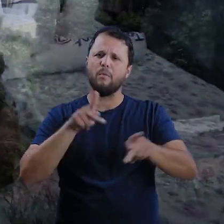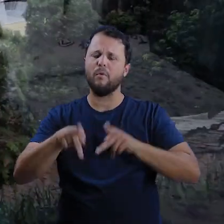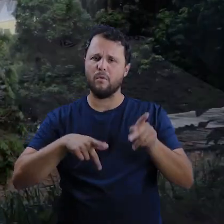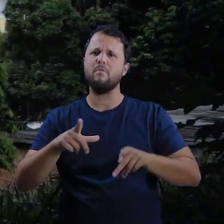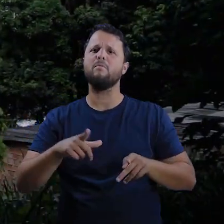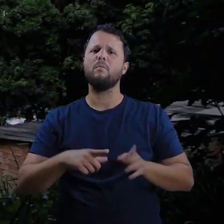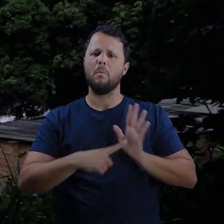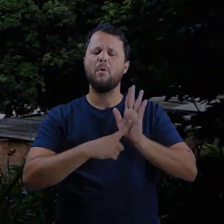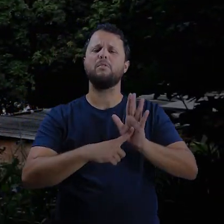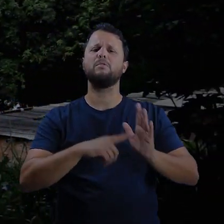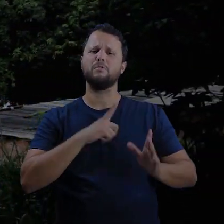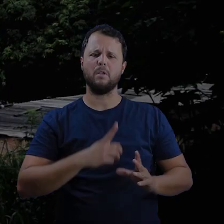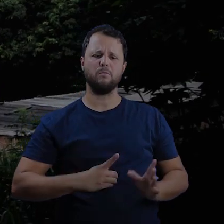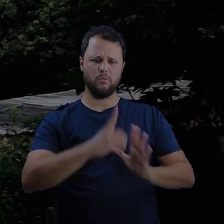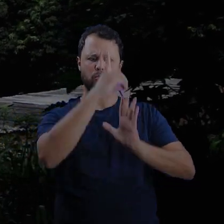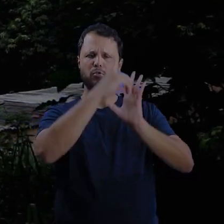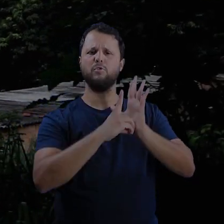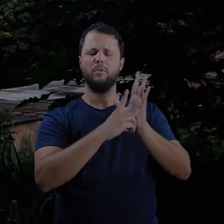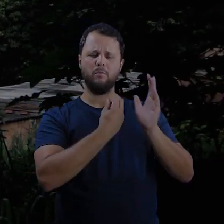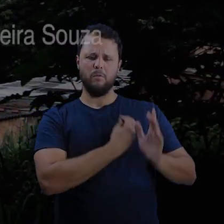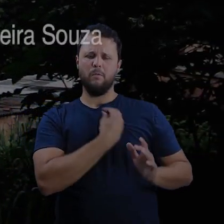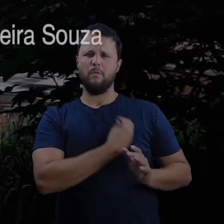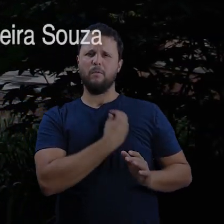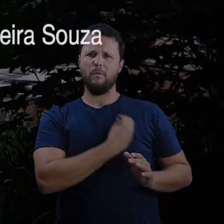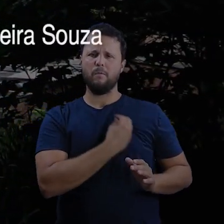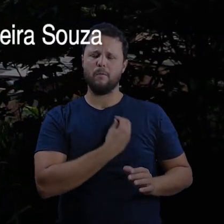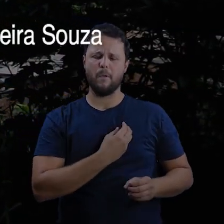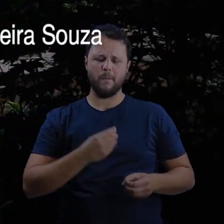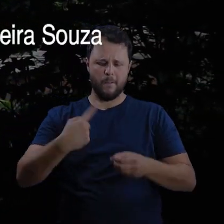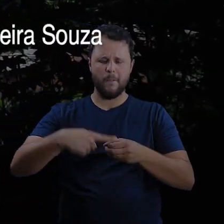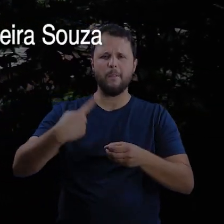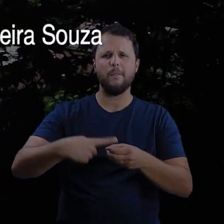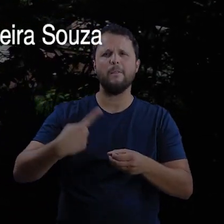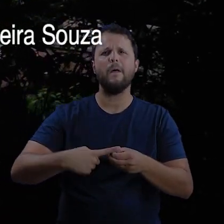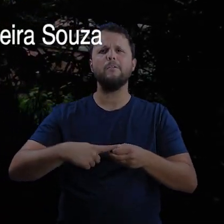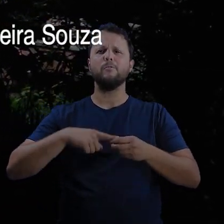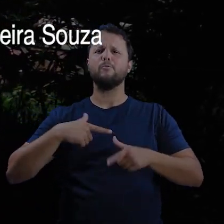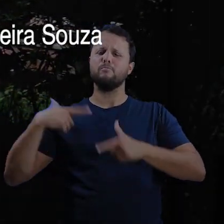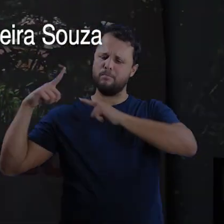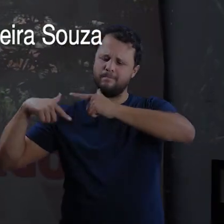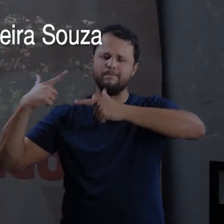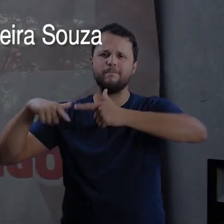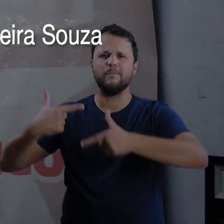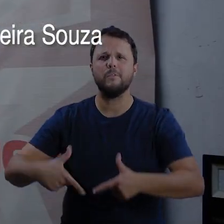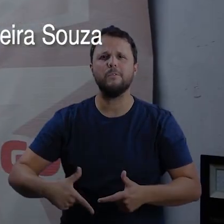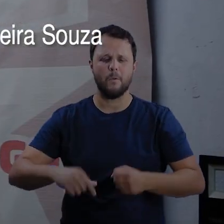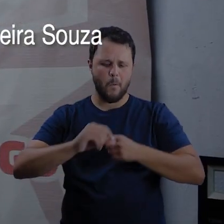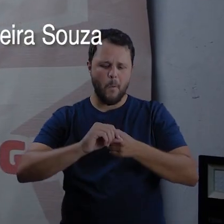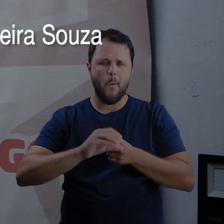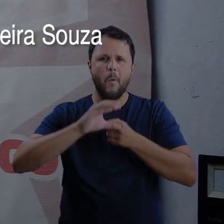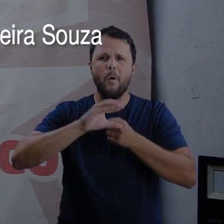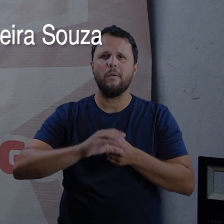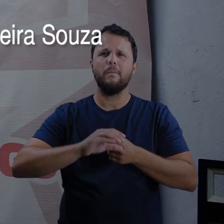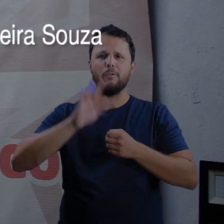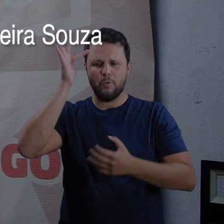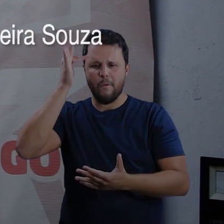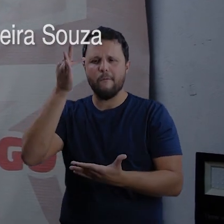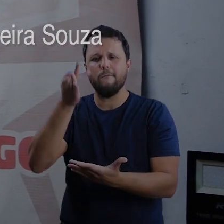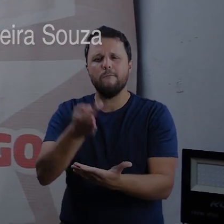cidade, sem perder de vista suas tradições, seus modos de vida, saberes e crenças.